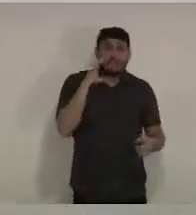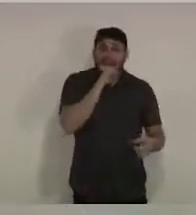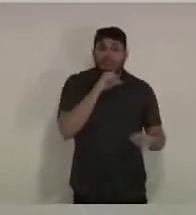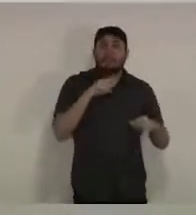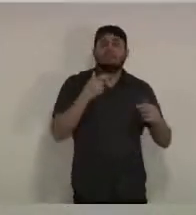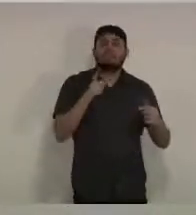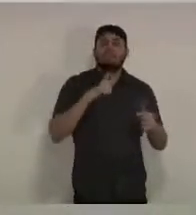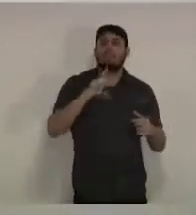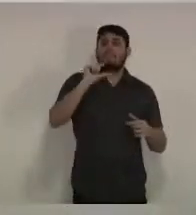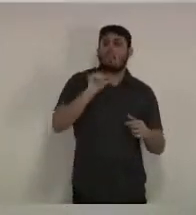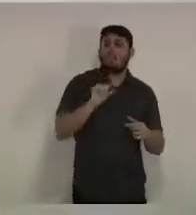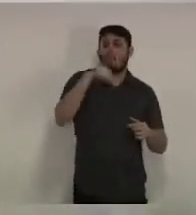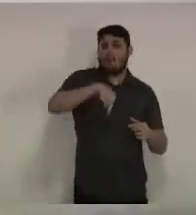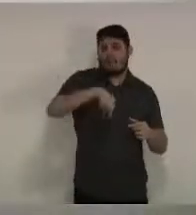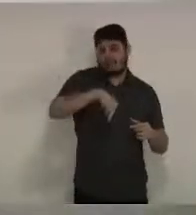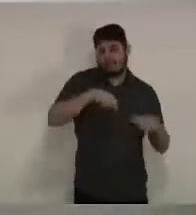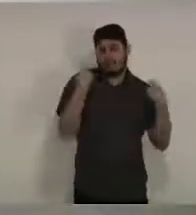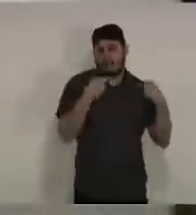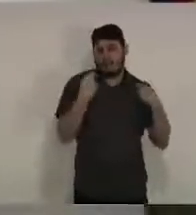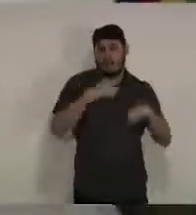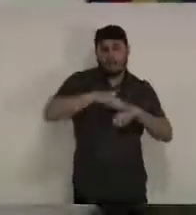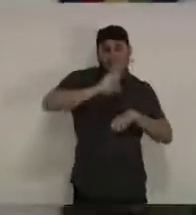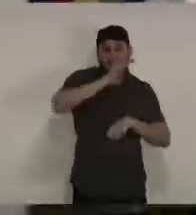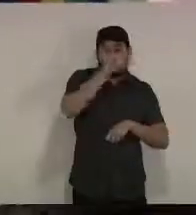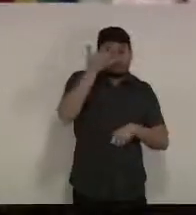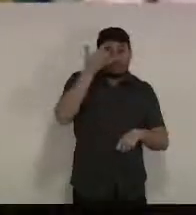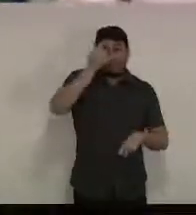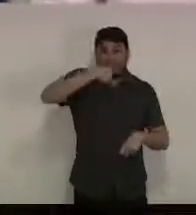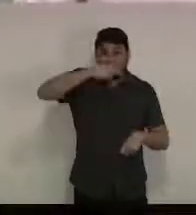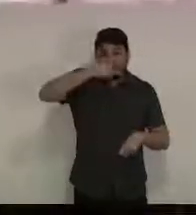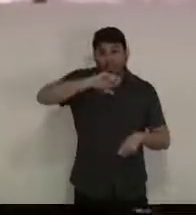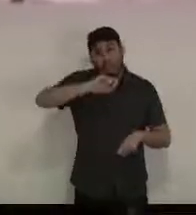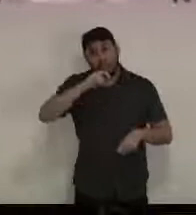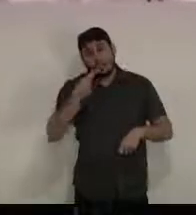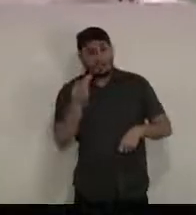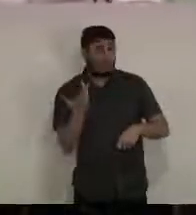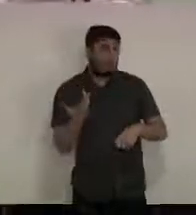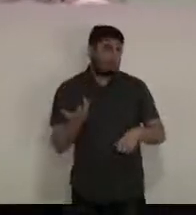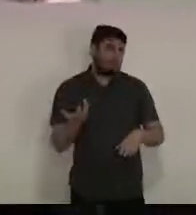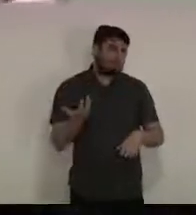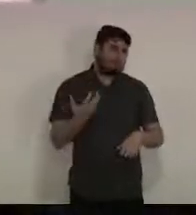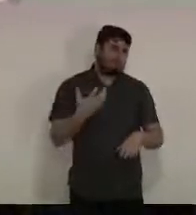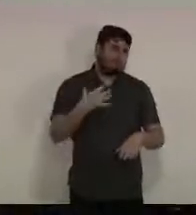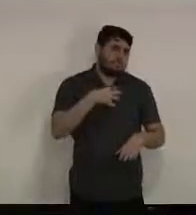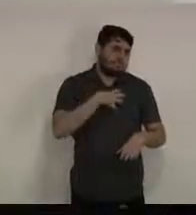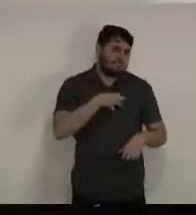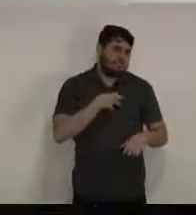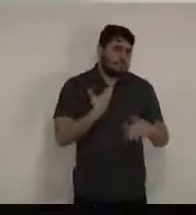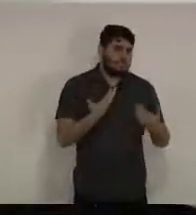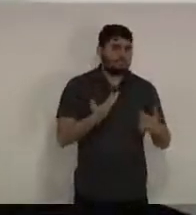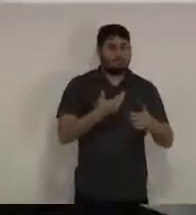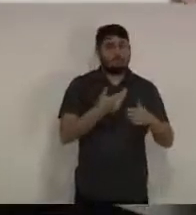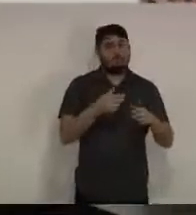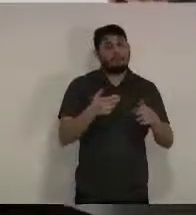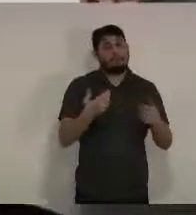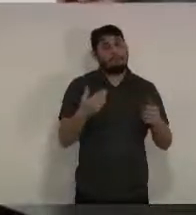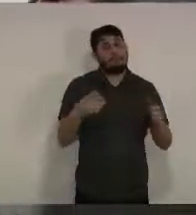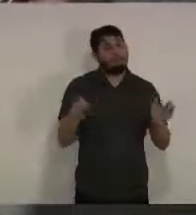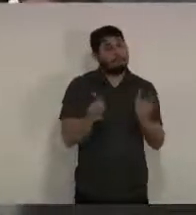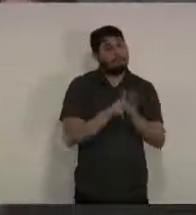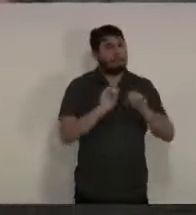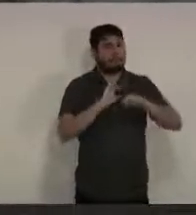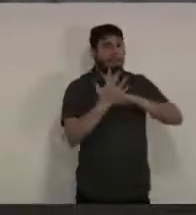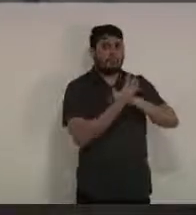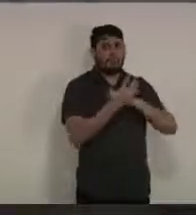procurado as unidades com os sintomas e muitas vezes o paciente recebe apenas atendimento distante e o médico só receita de pirona